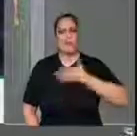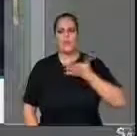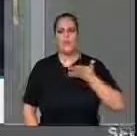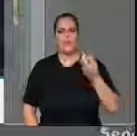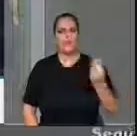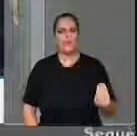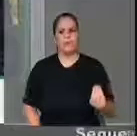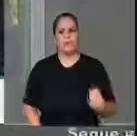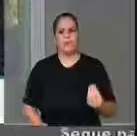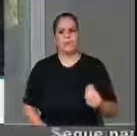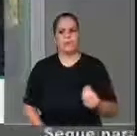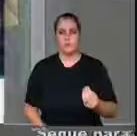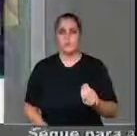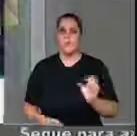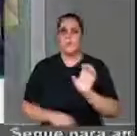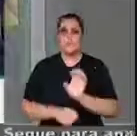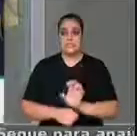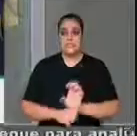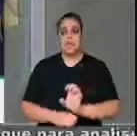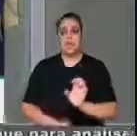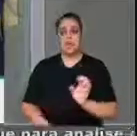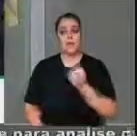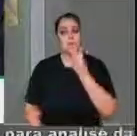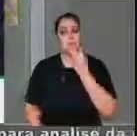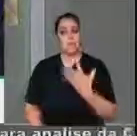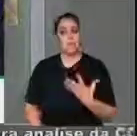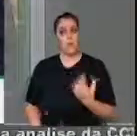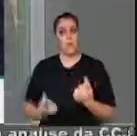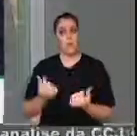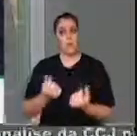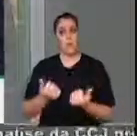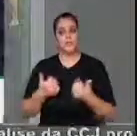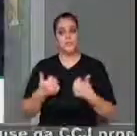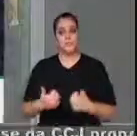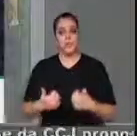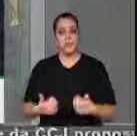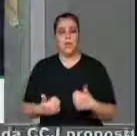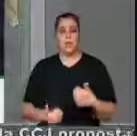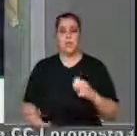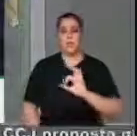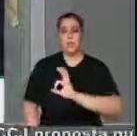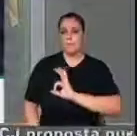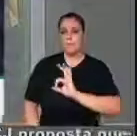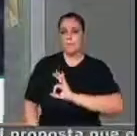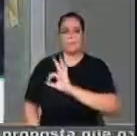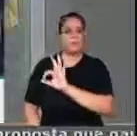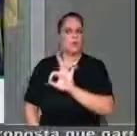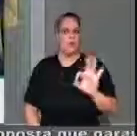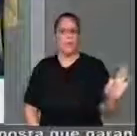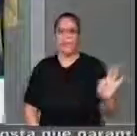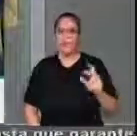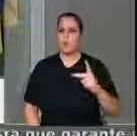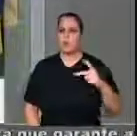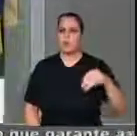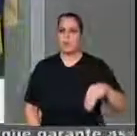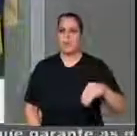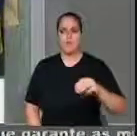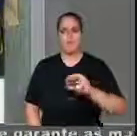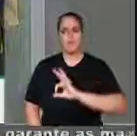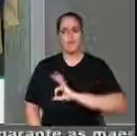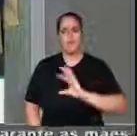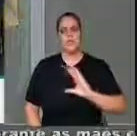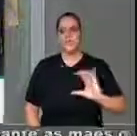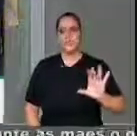que tem uma polícia muito eficiente, que é a Polícia Militar Mineira e a Polícia Civil, mas que lá